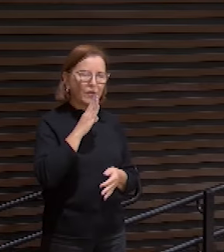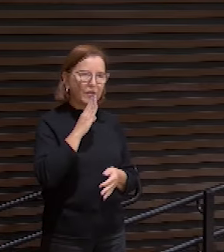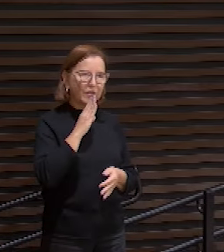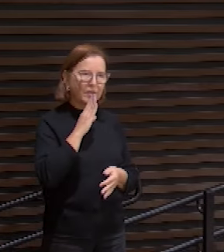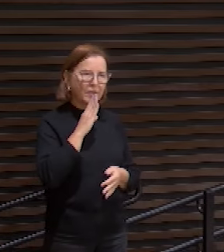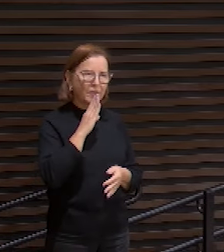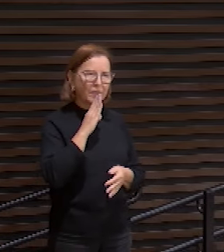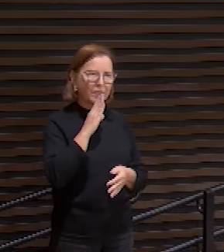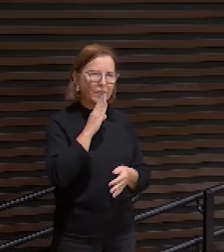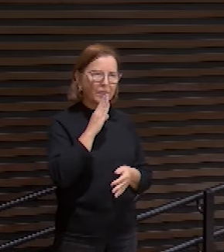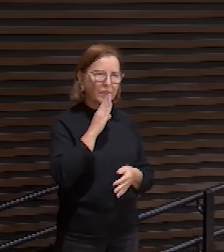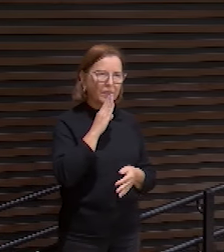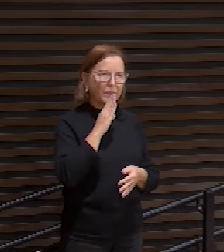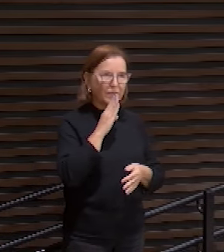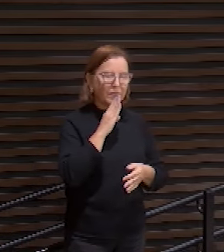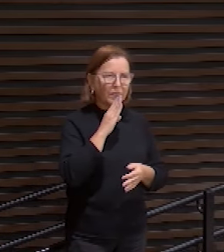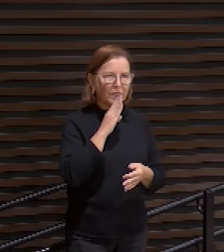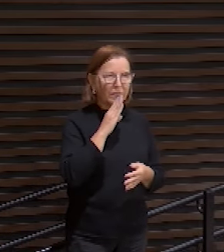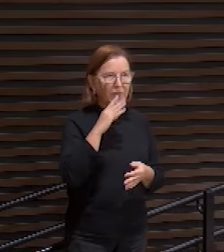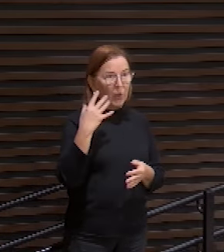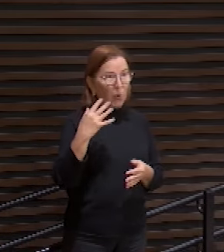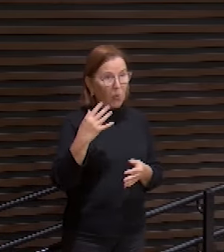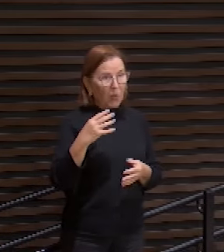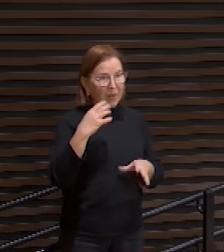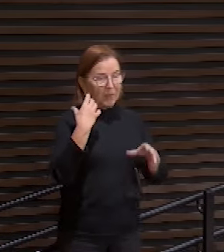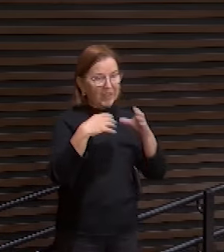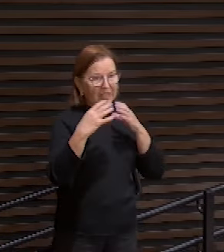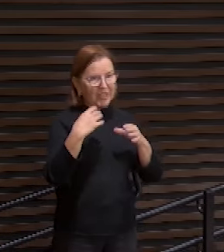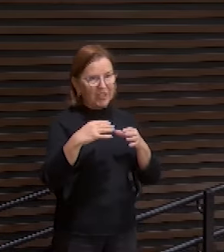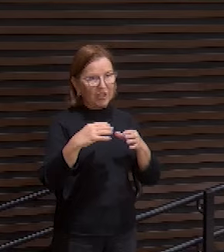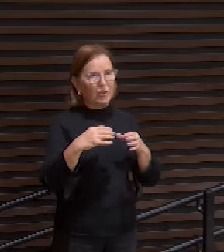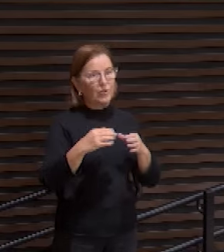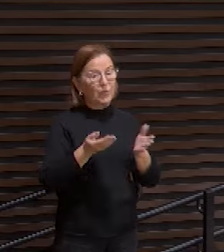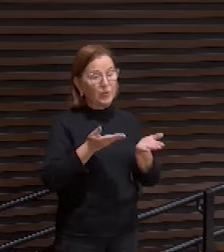o quarto cântico do servo sofredor.